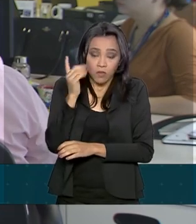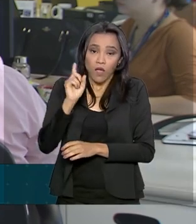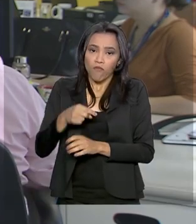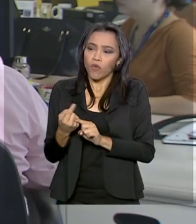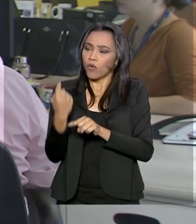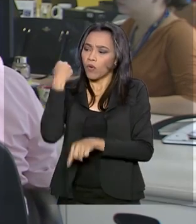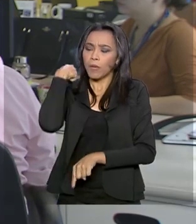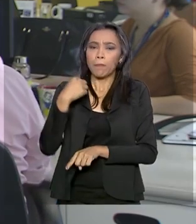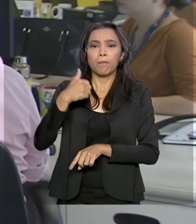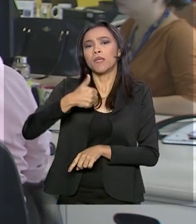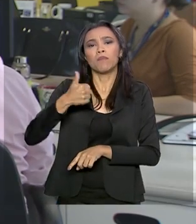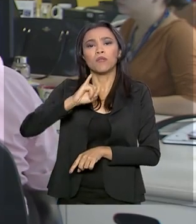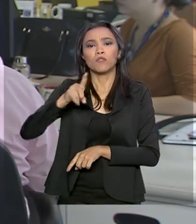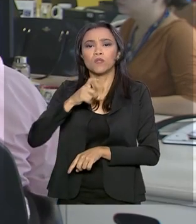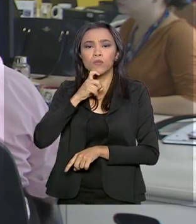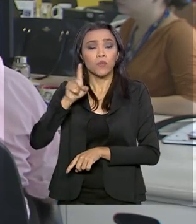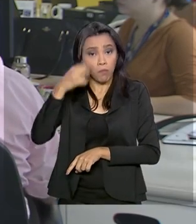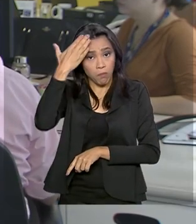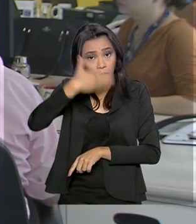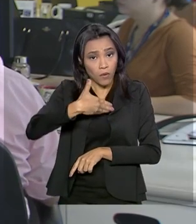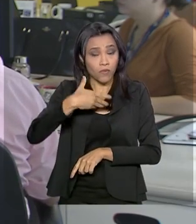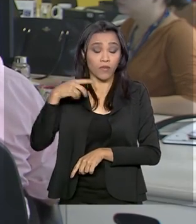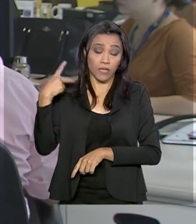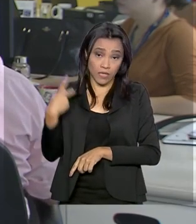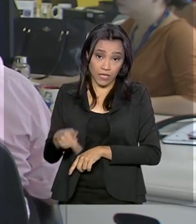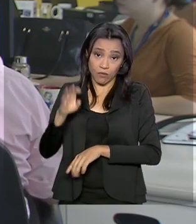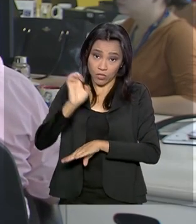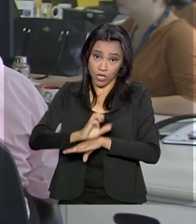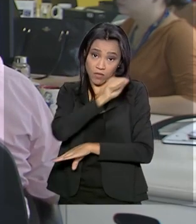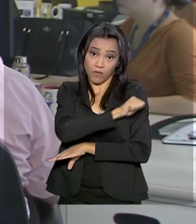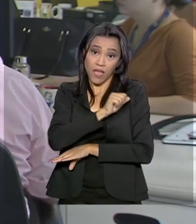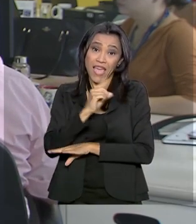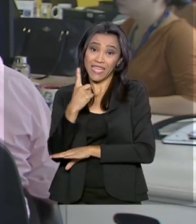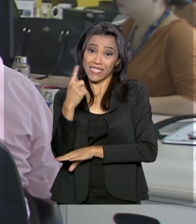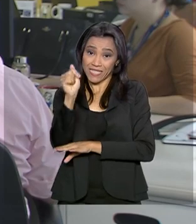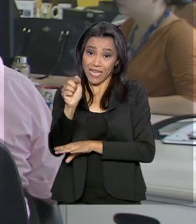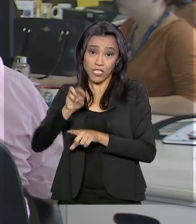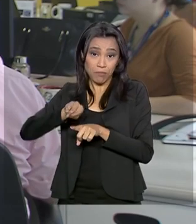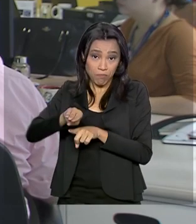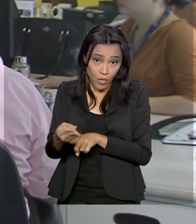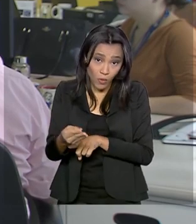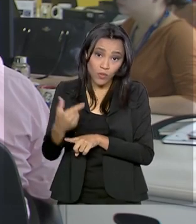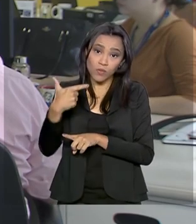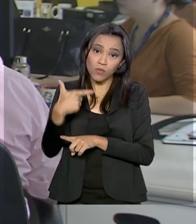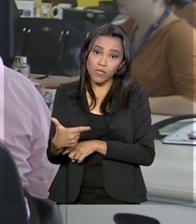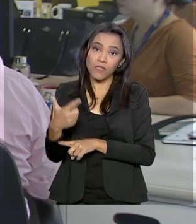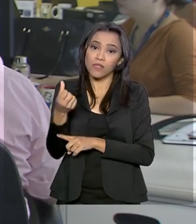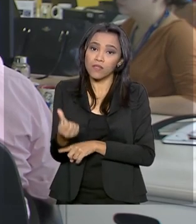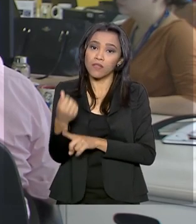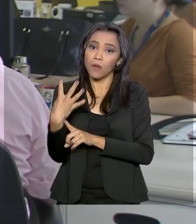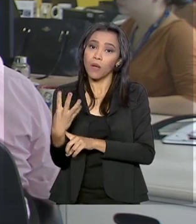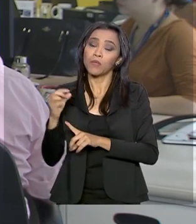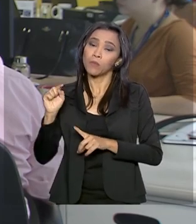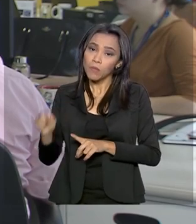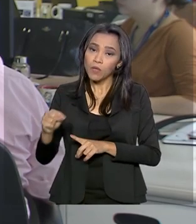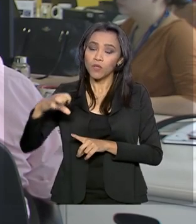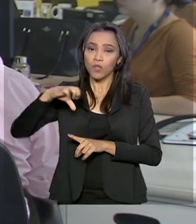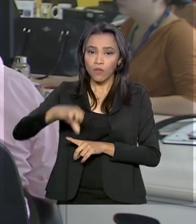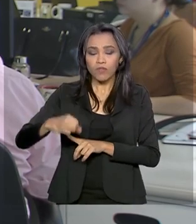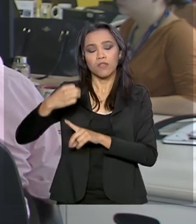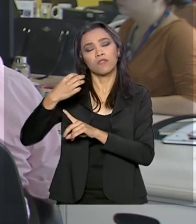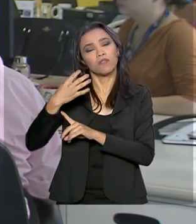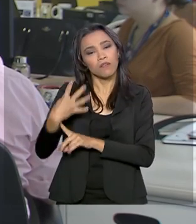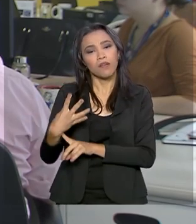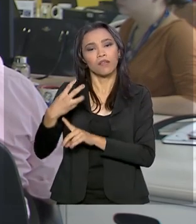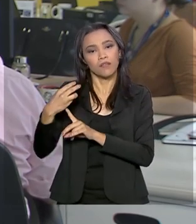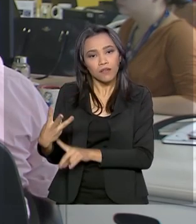no dia 1º de julho, mostra que a população fluminense é de 17.264.943